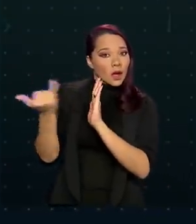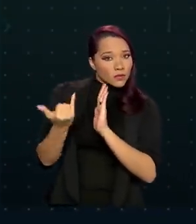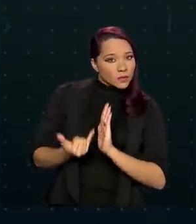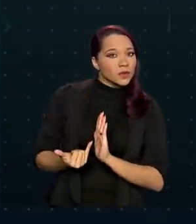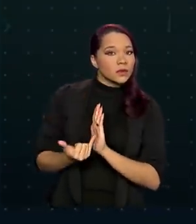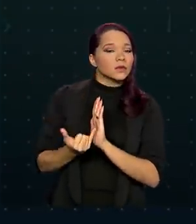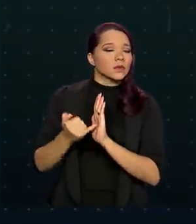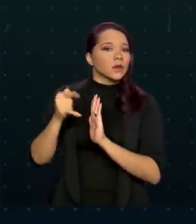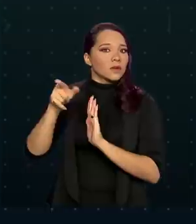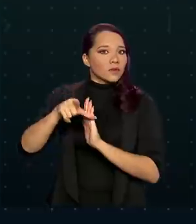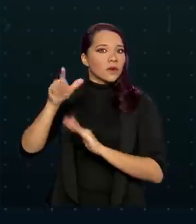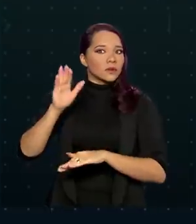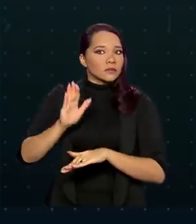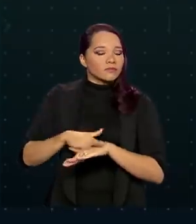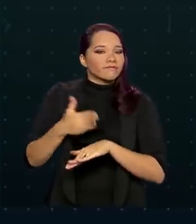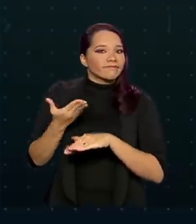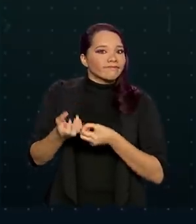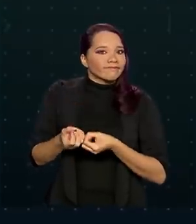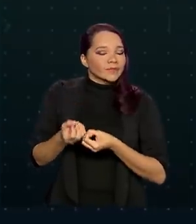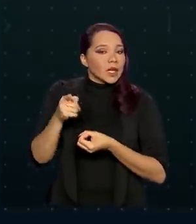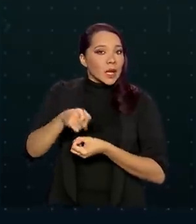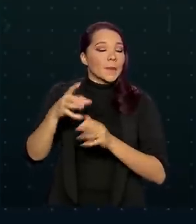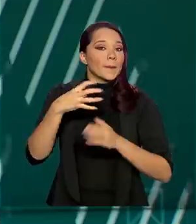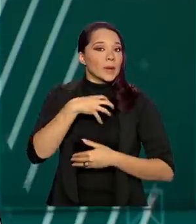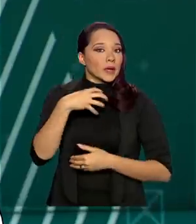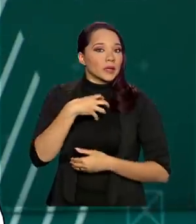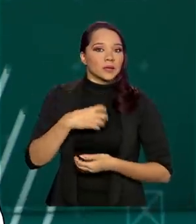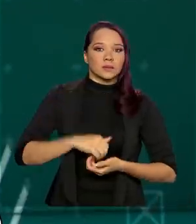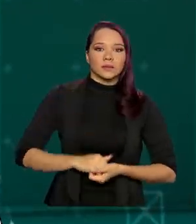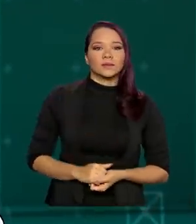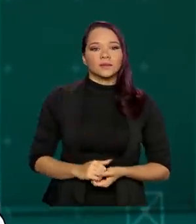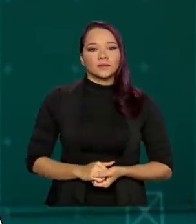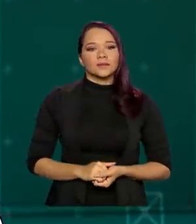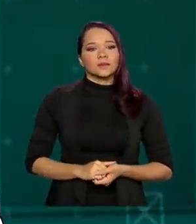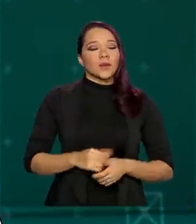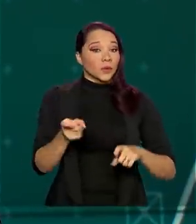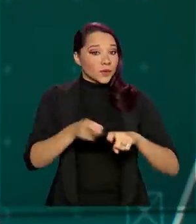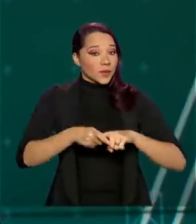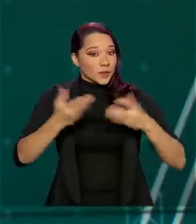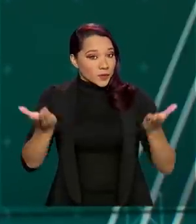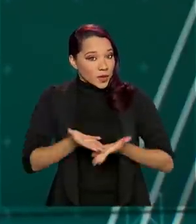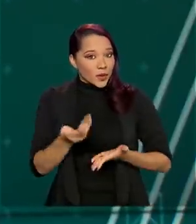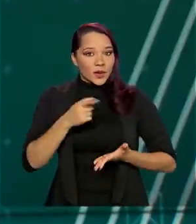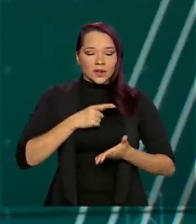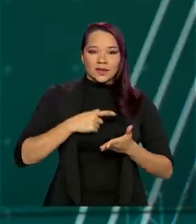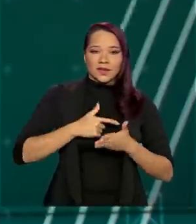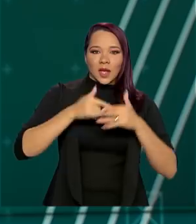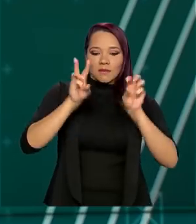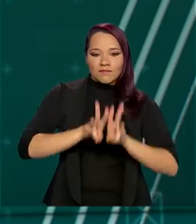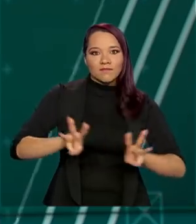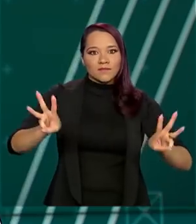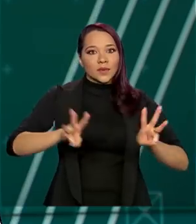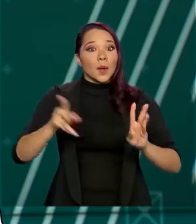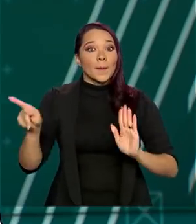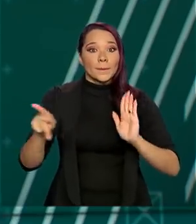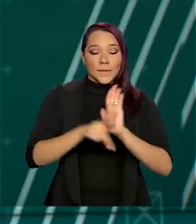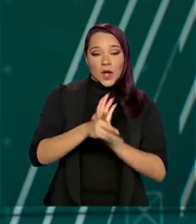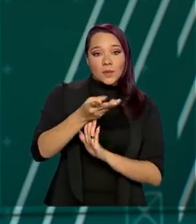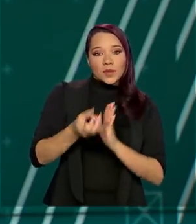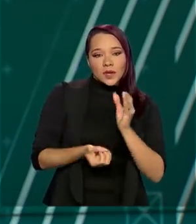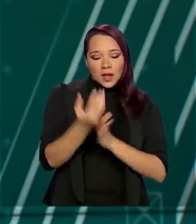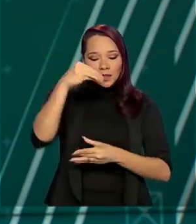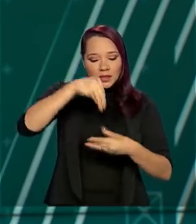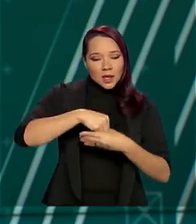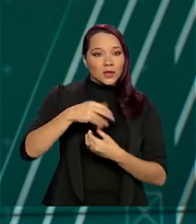recentes foram mais expressivos na Bahia. Os médicos agora têm um canal exclusivo criado dentro do